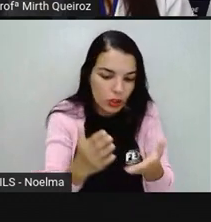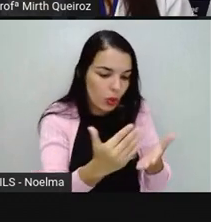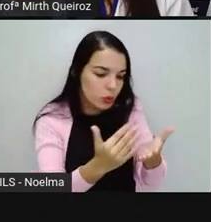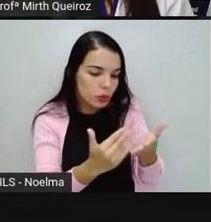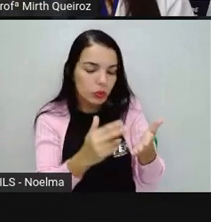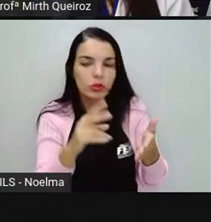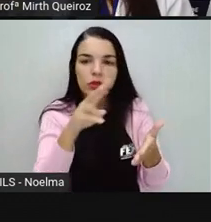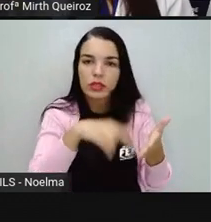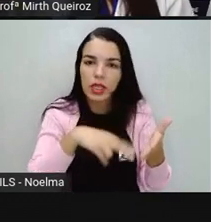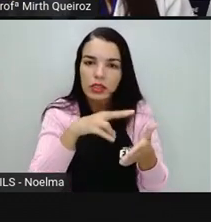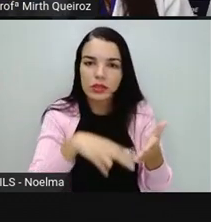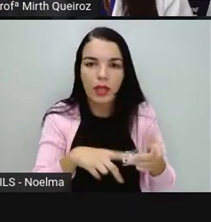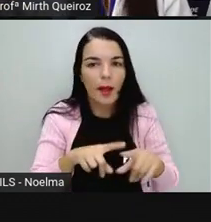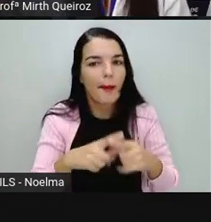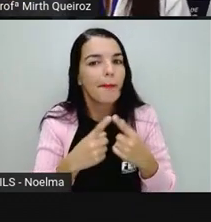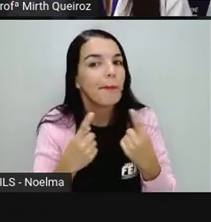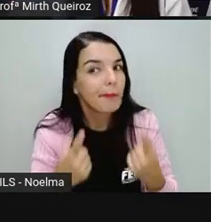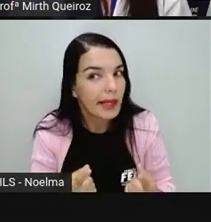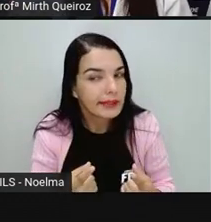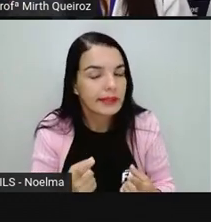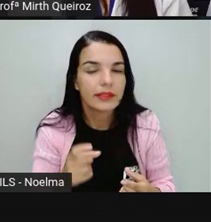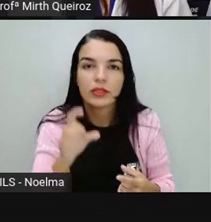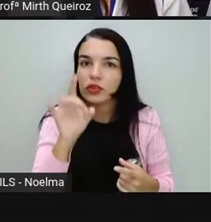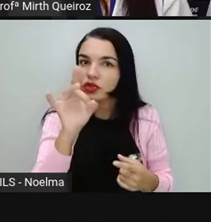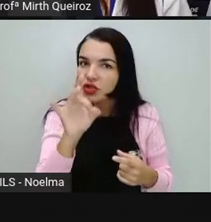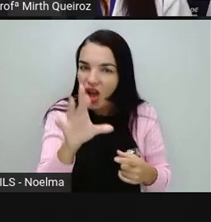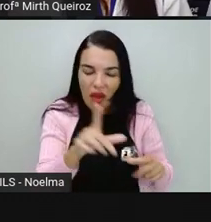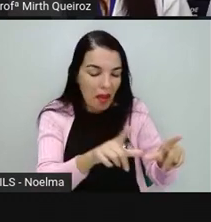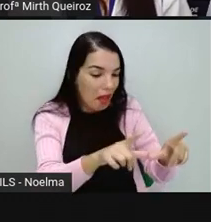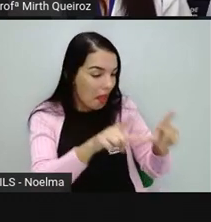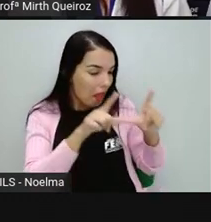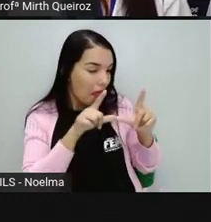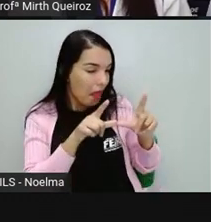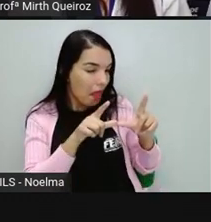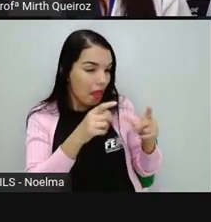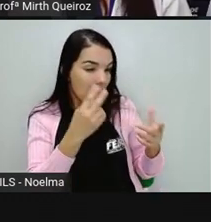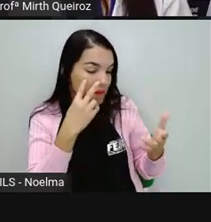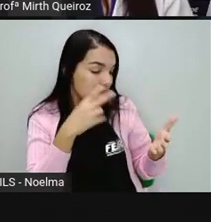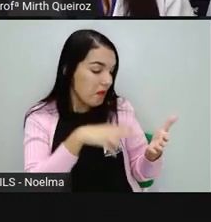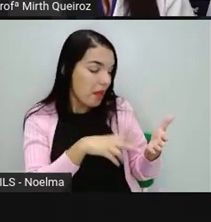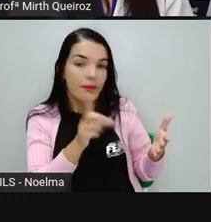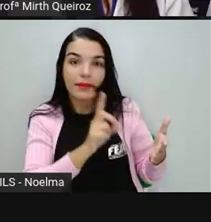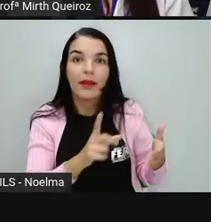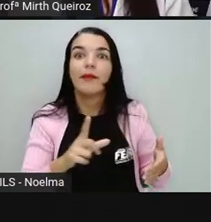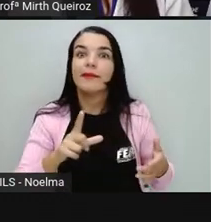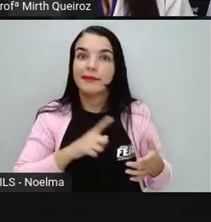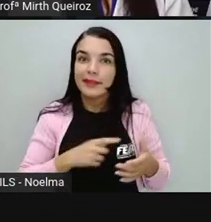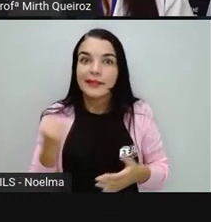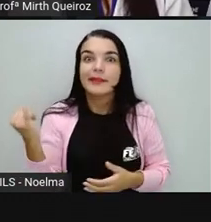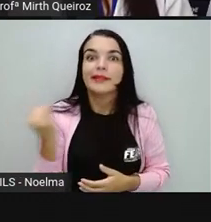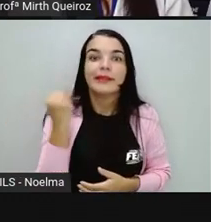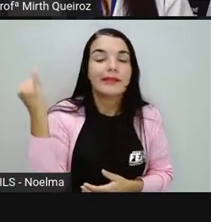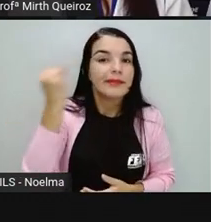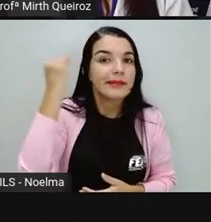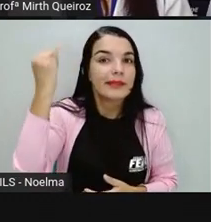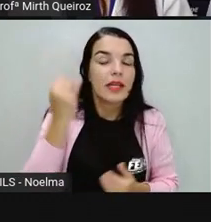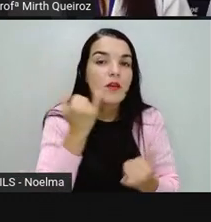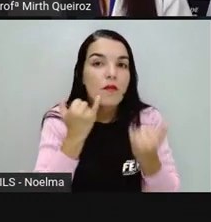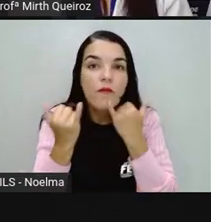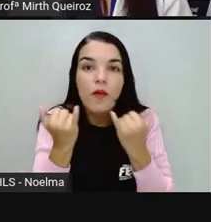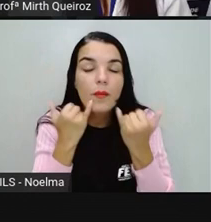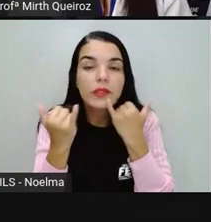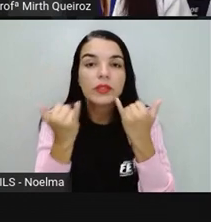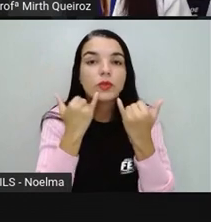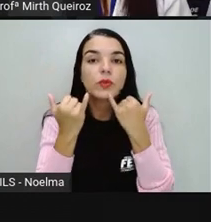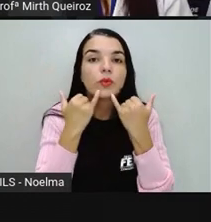meramente ilustrativas. E não são, gente, pois traz informações importantes acerca do